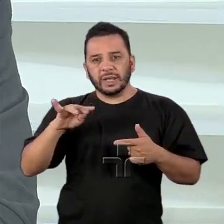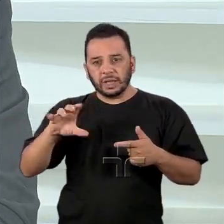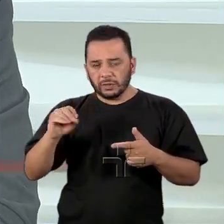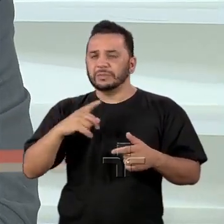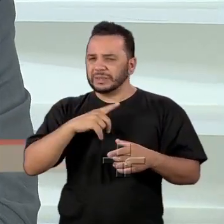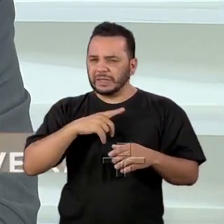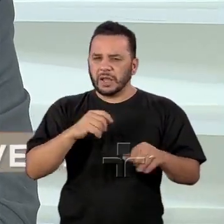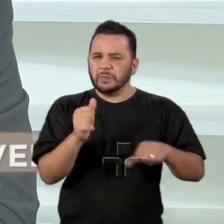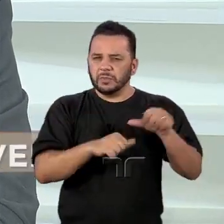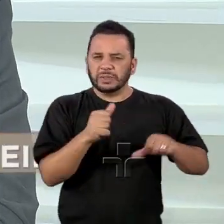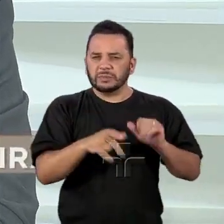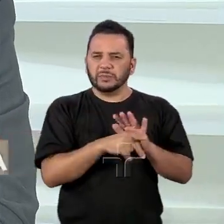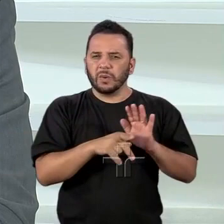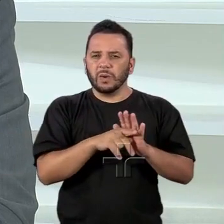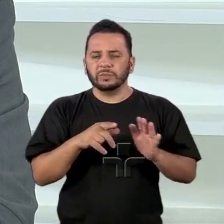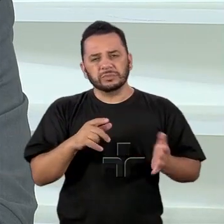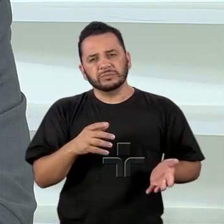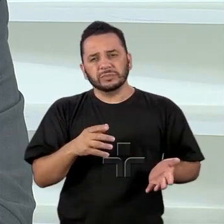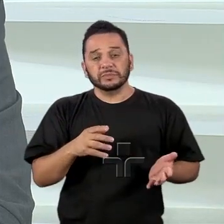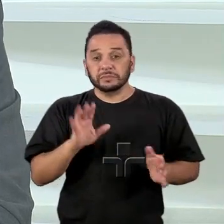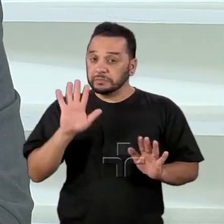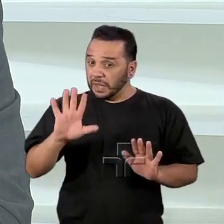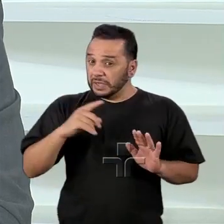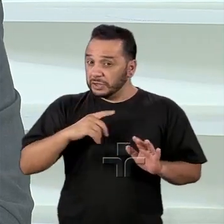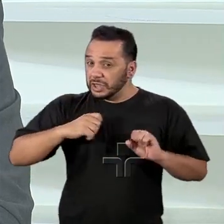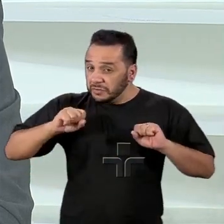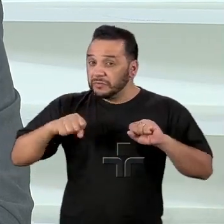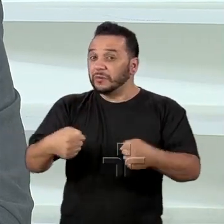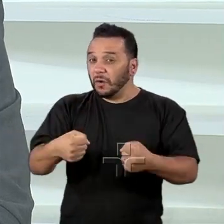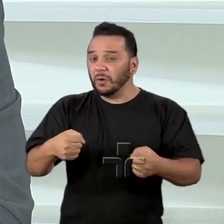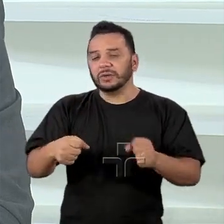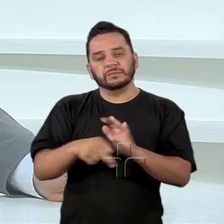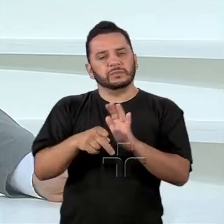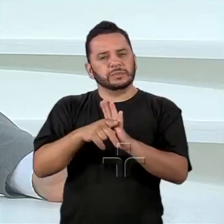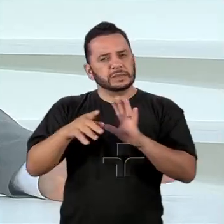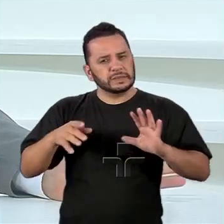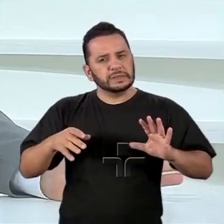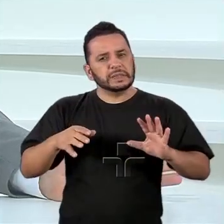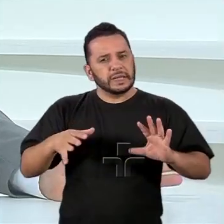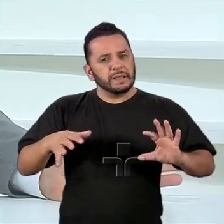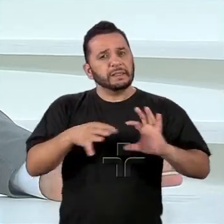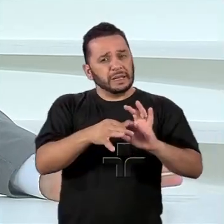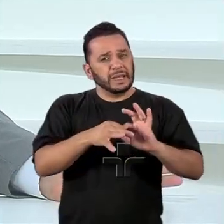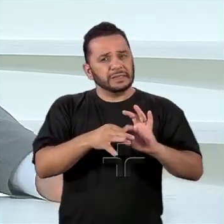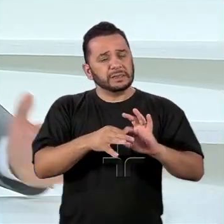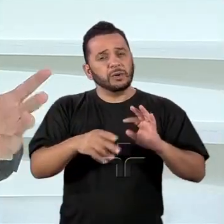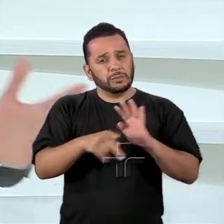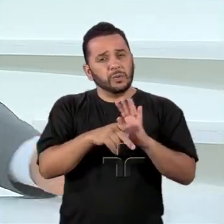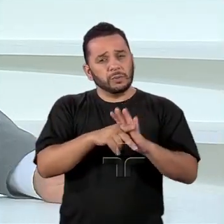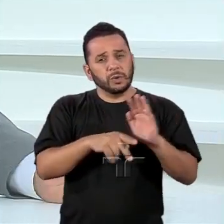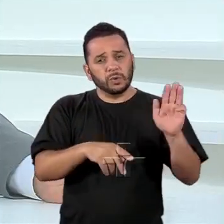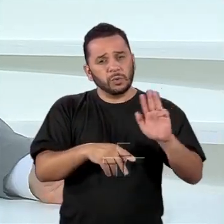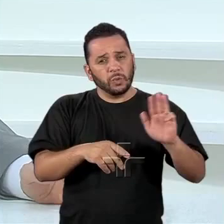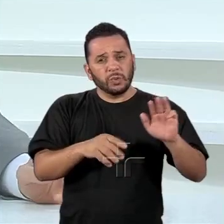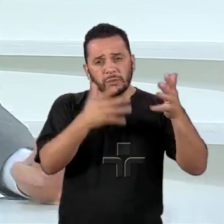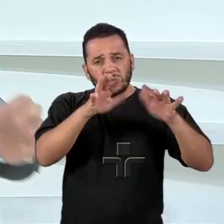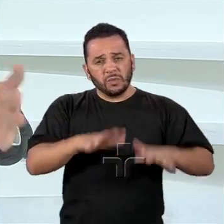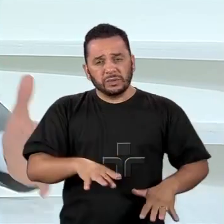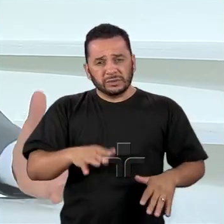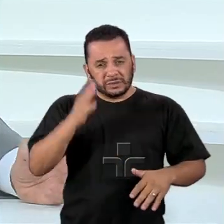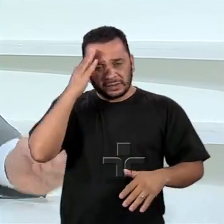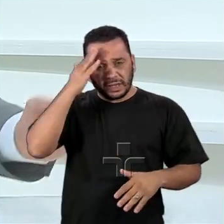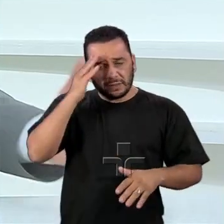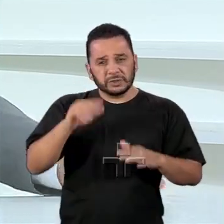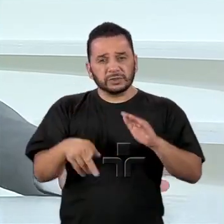mudança de costura. Desculpa, o esforço de integração continental do governo Lula não foi bem-sucedido, o ele fez com o Mercosul foi